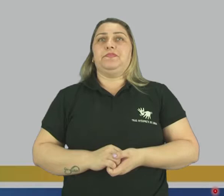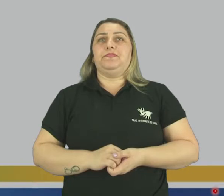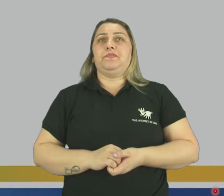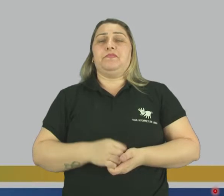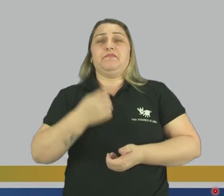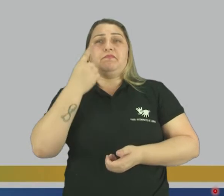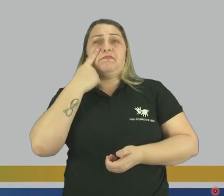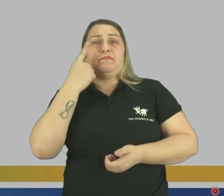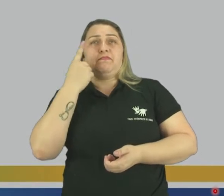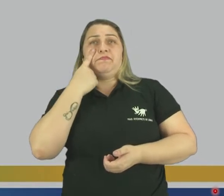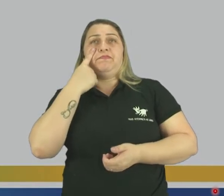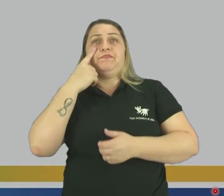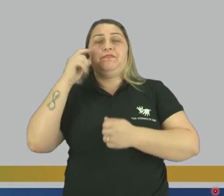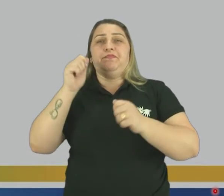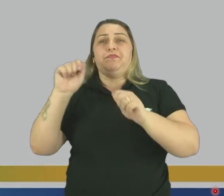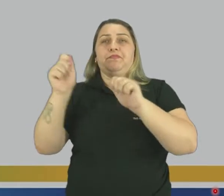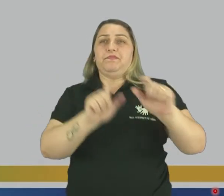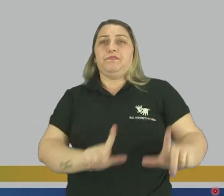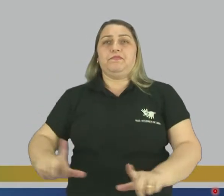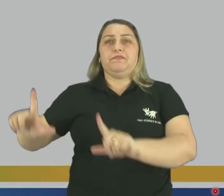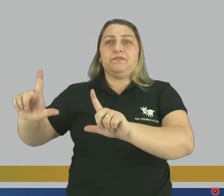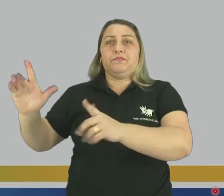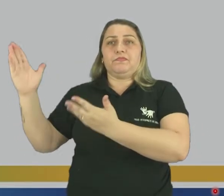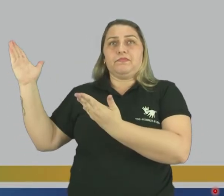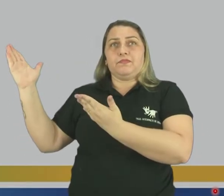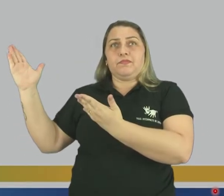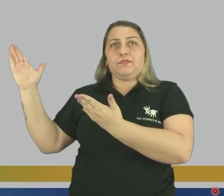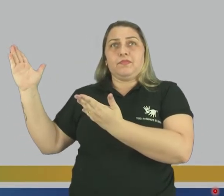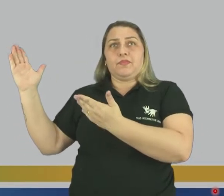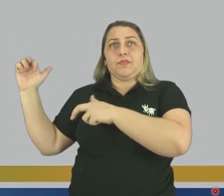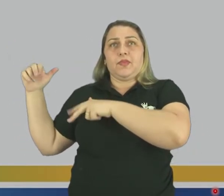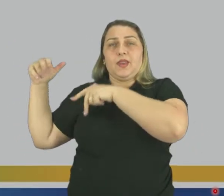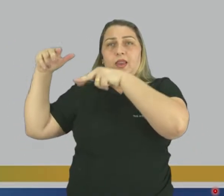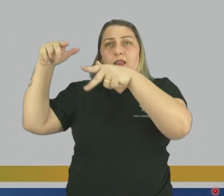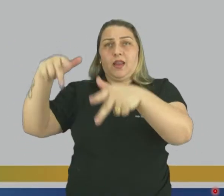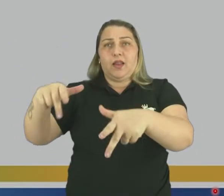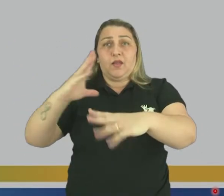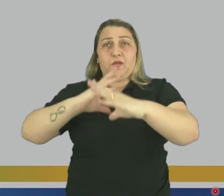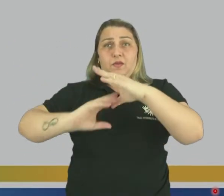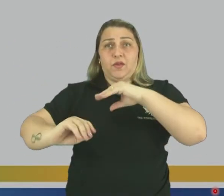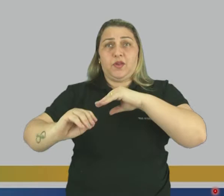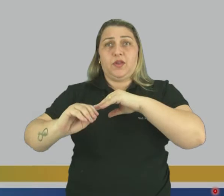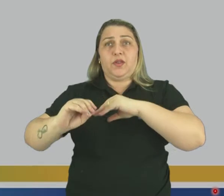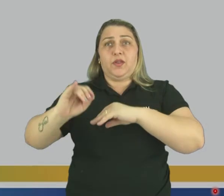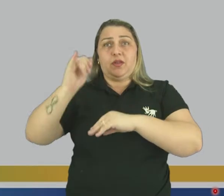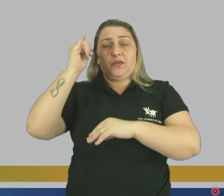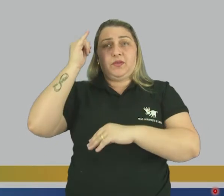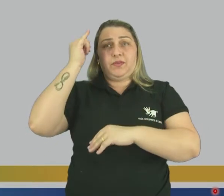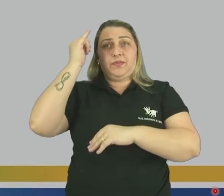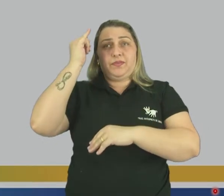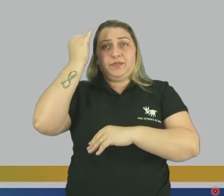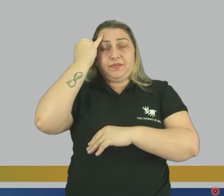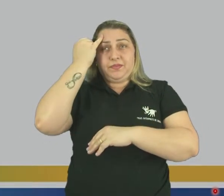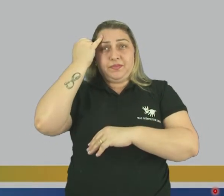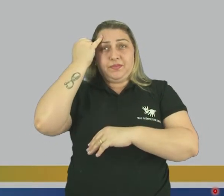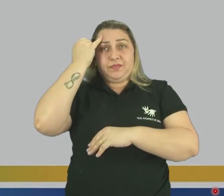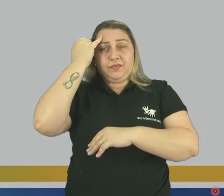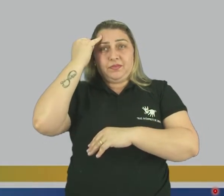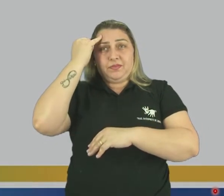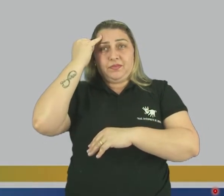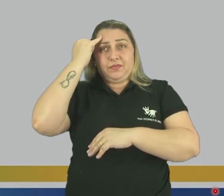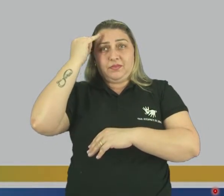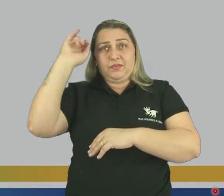Vamos ver na telinha. Imigrantes e refugiados haitianos no Acre Triplicou,